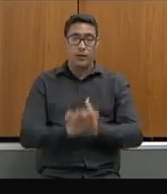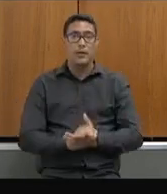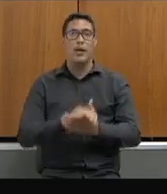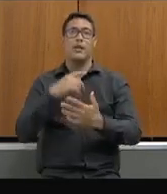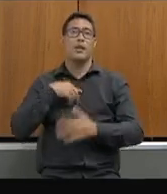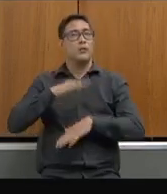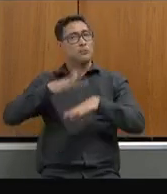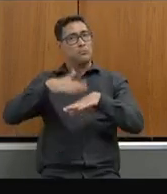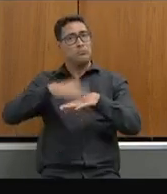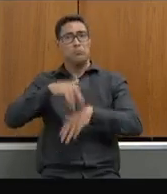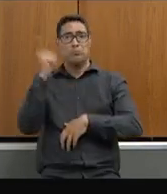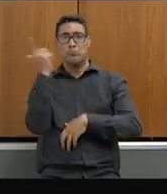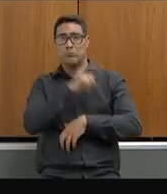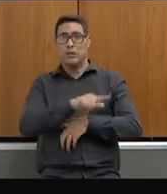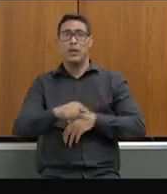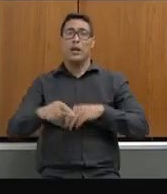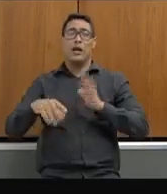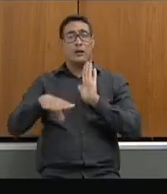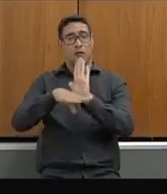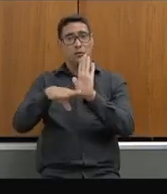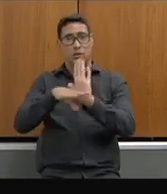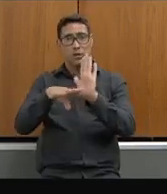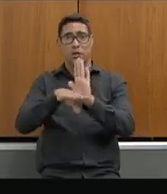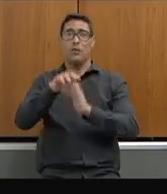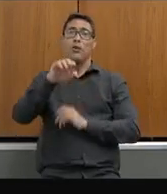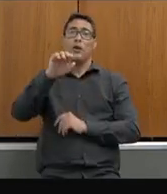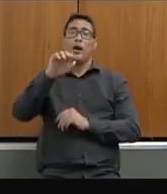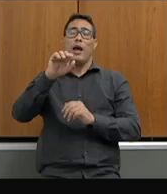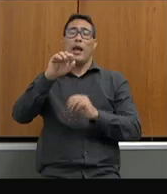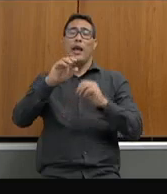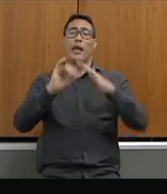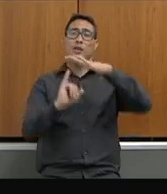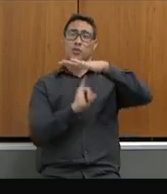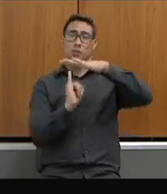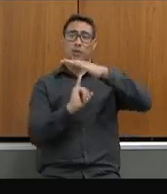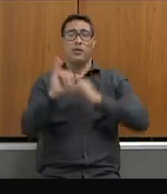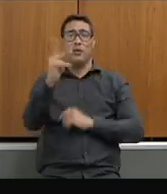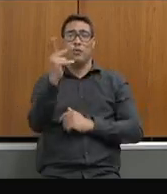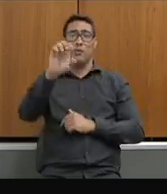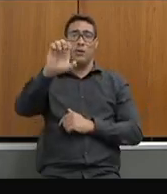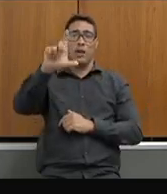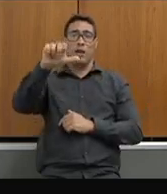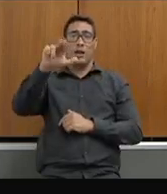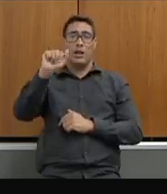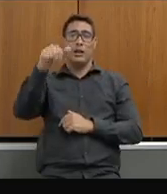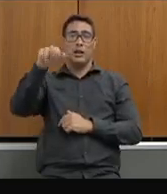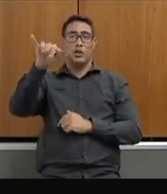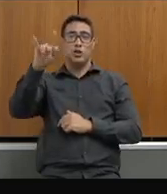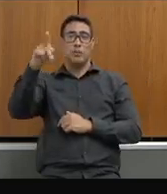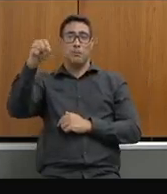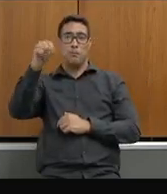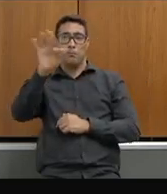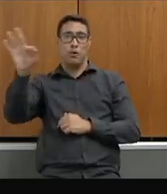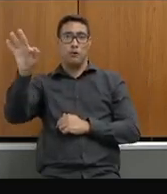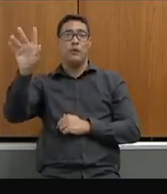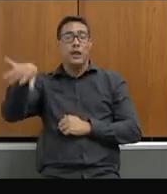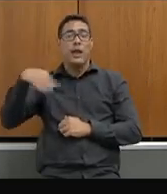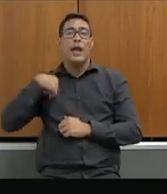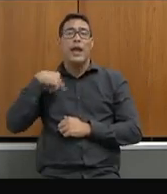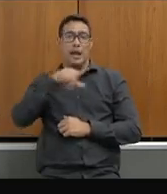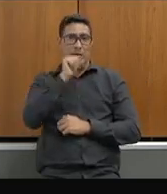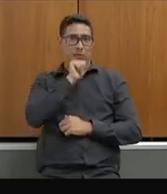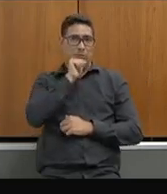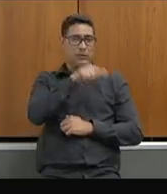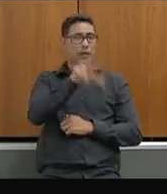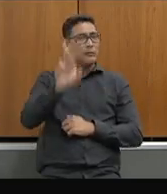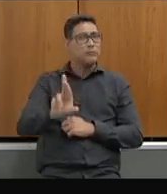emprestado a fundação Helena Antiporp onde Dona Helena que era verdadeira expressão da solidariedade para